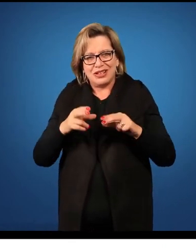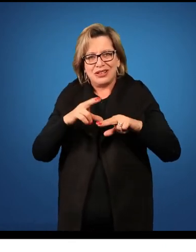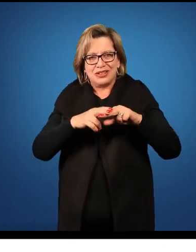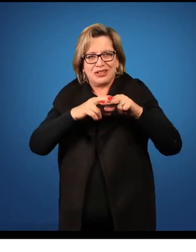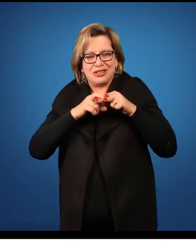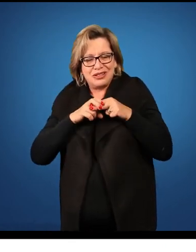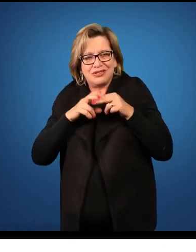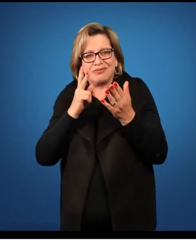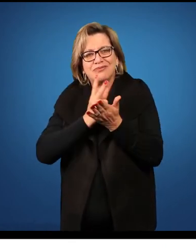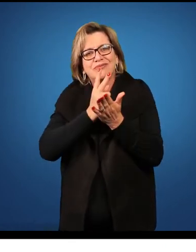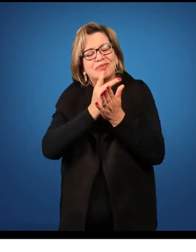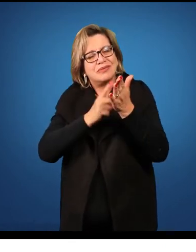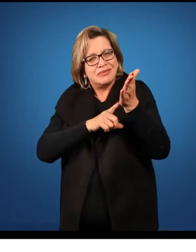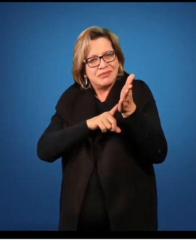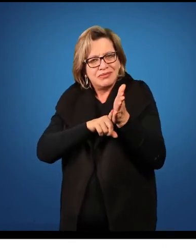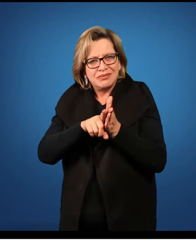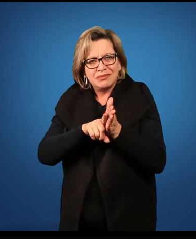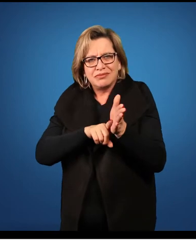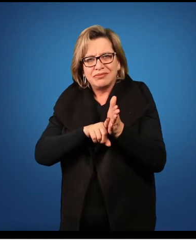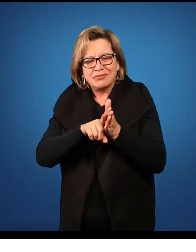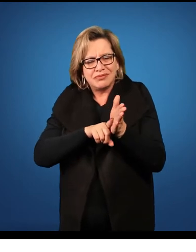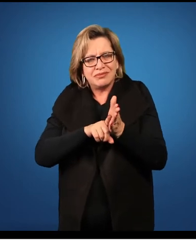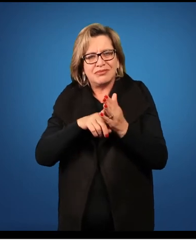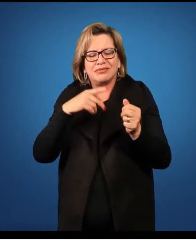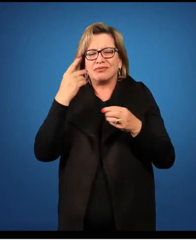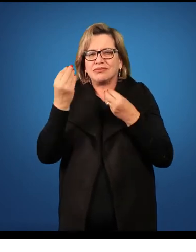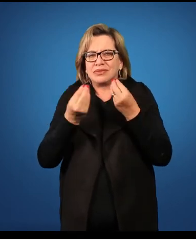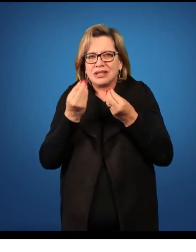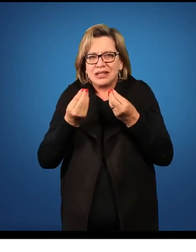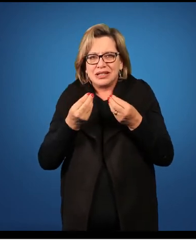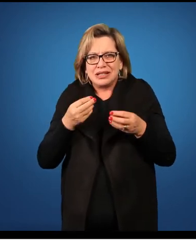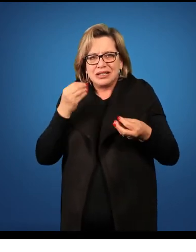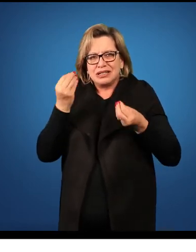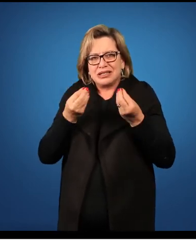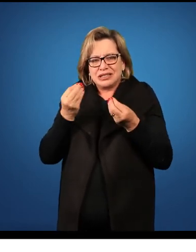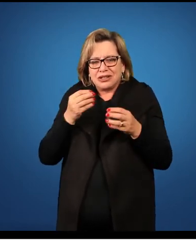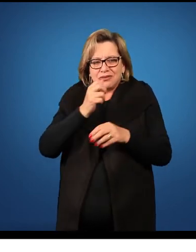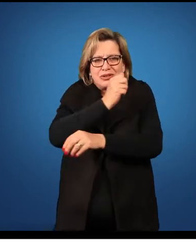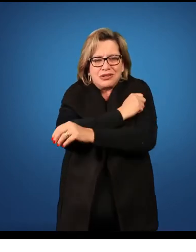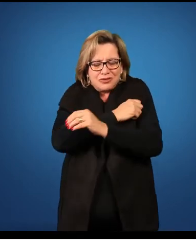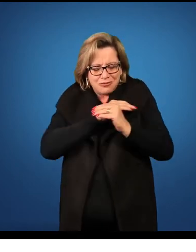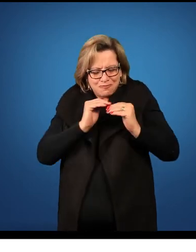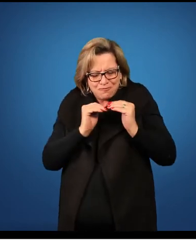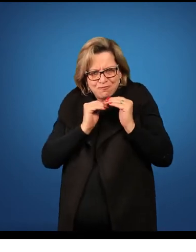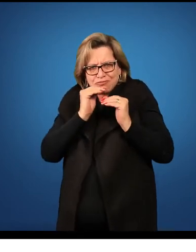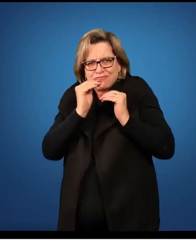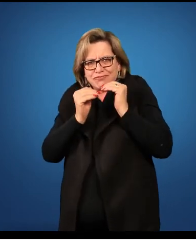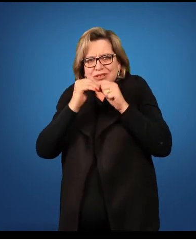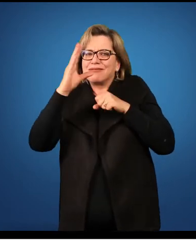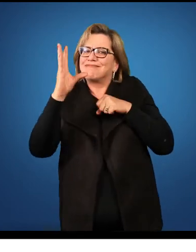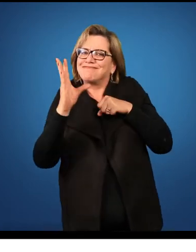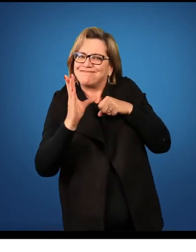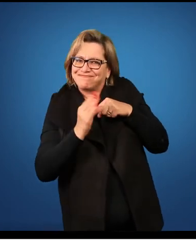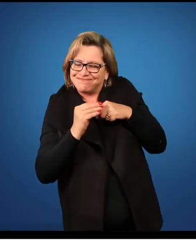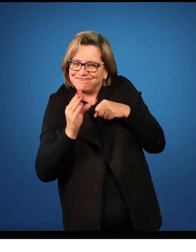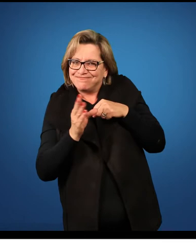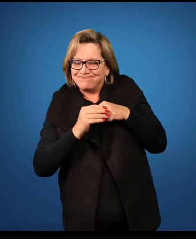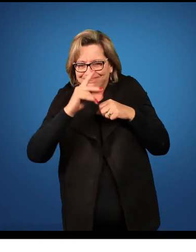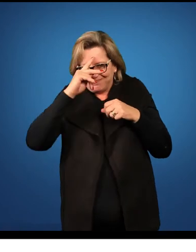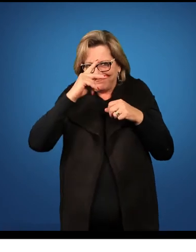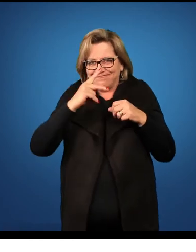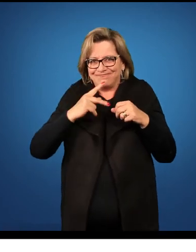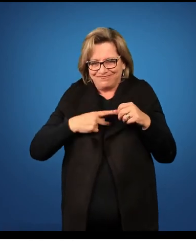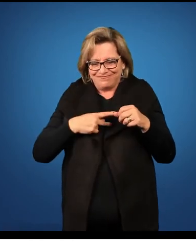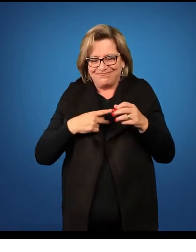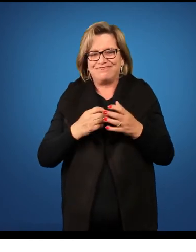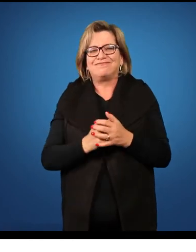uma investigação, uma investigação a partir desse problema, onde os alunos vão construir o conhecimento devido a